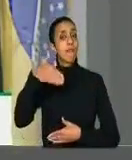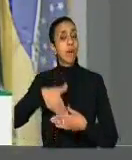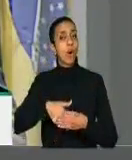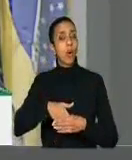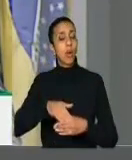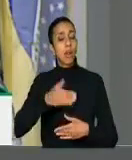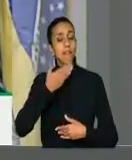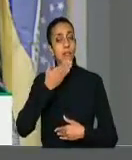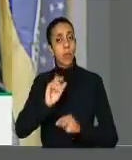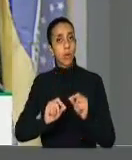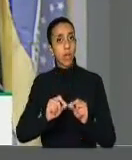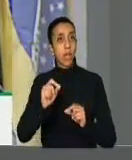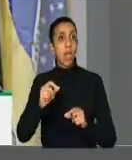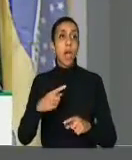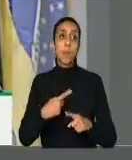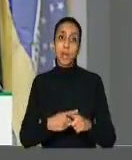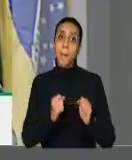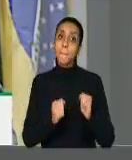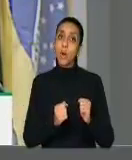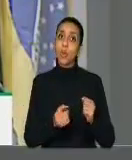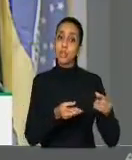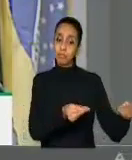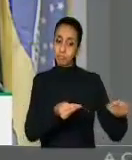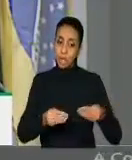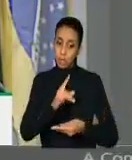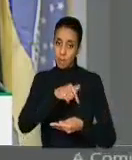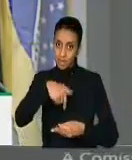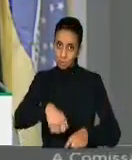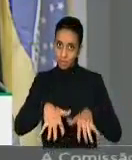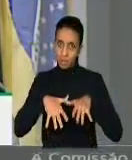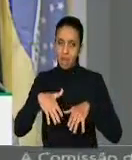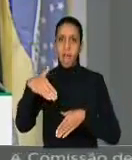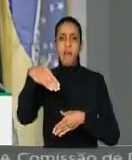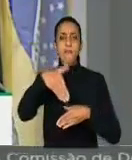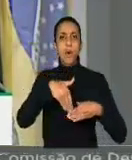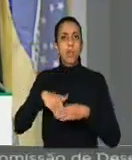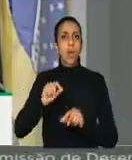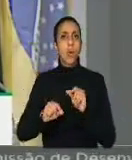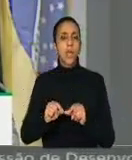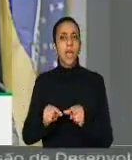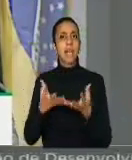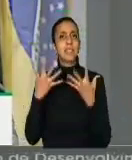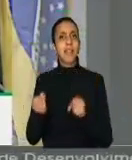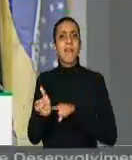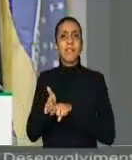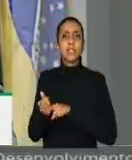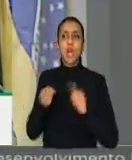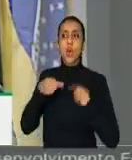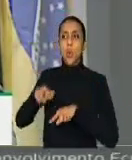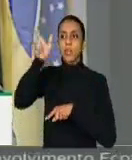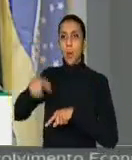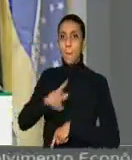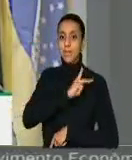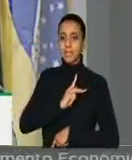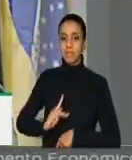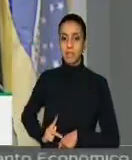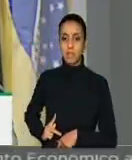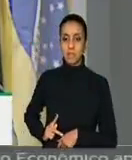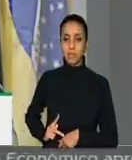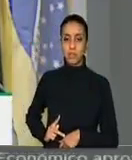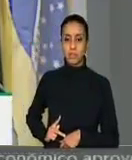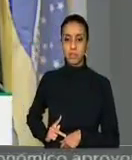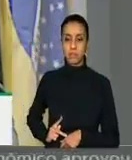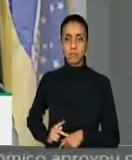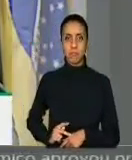que inevitavelmente virá aqui ao plenário. Votar a admissibilidade de uma investigação contra um presidente da República não